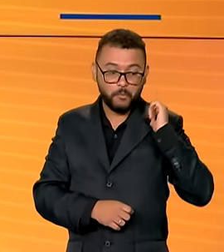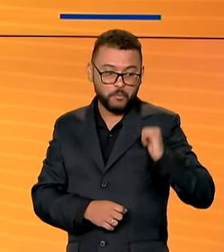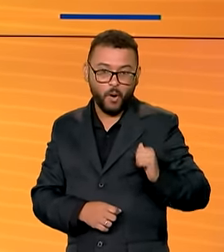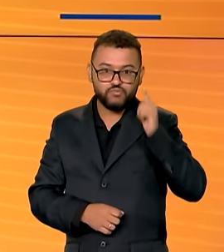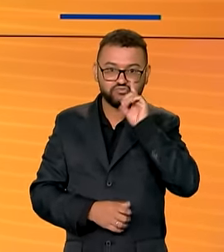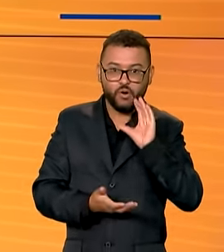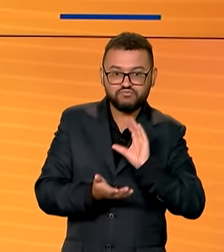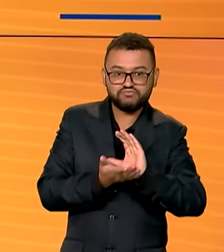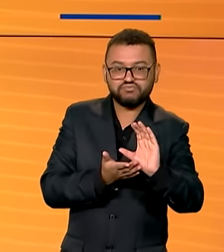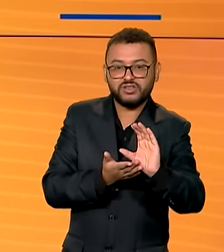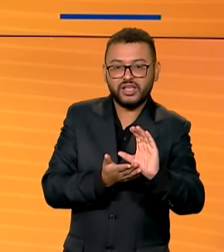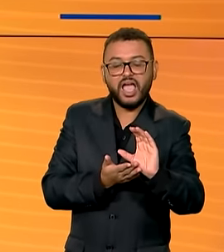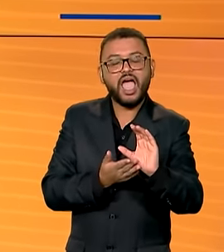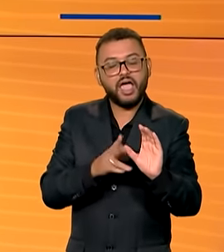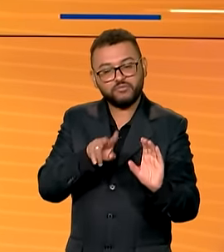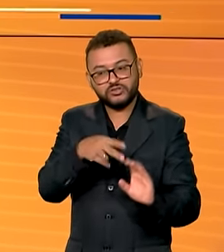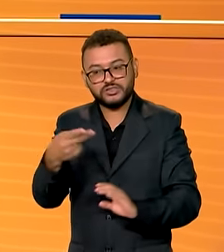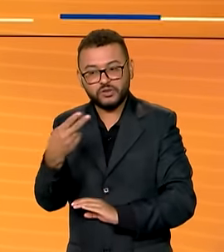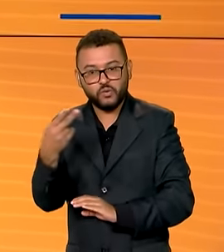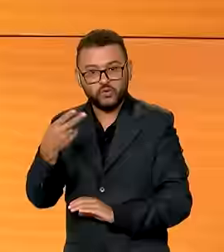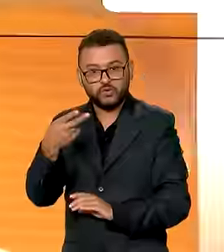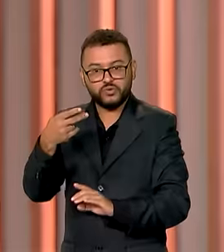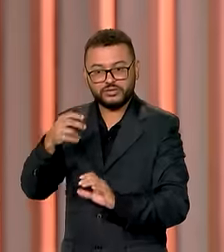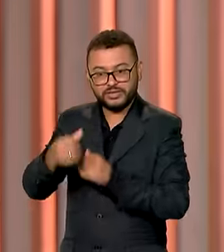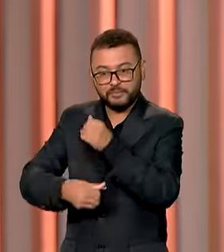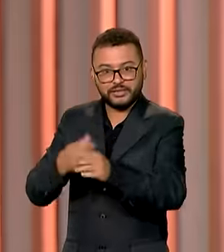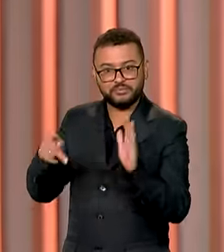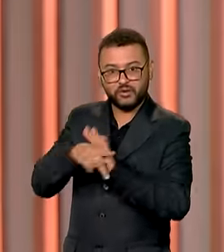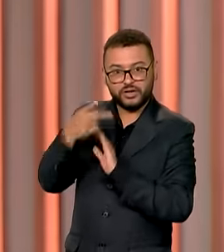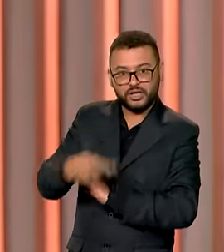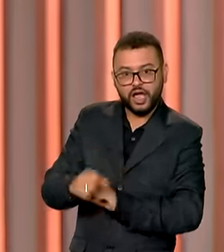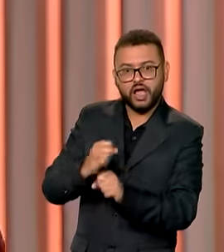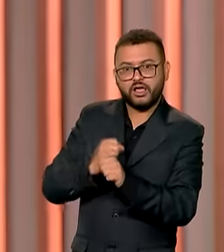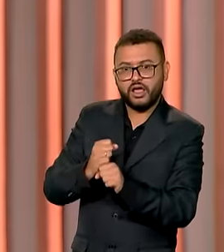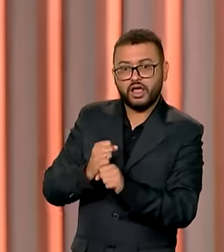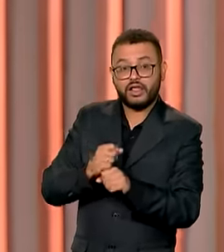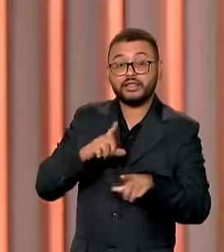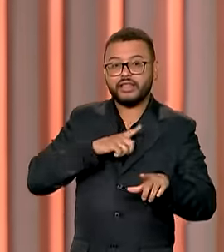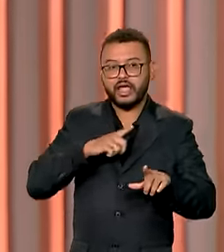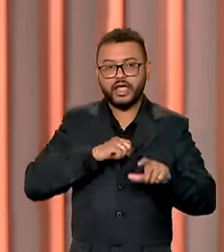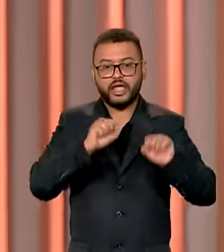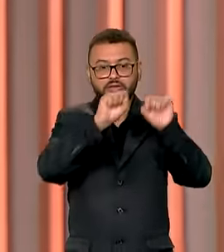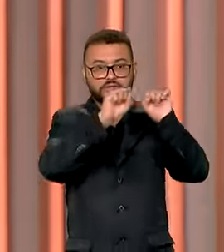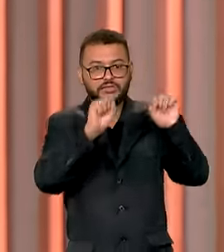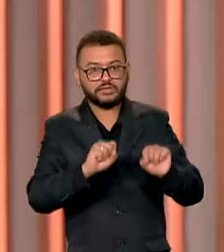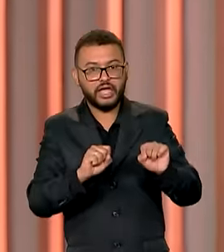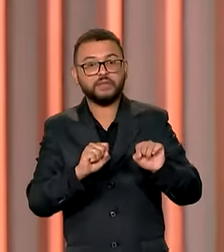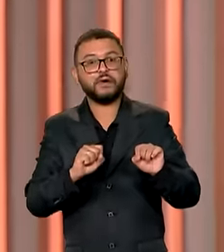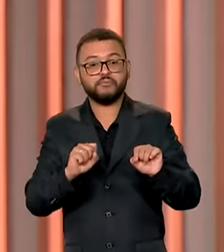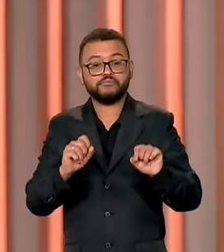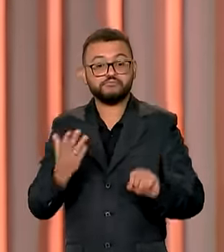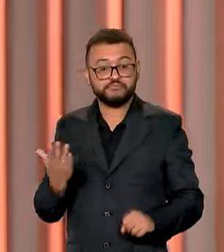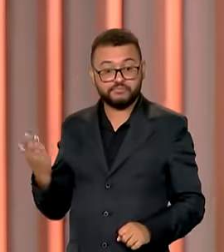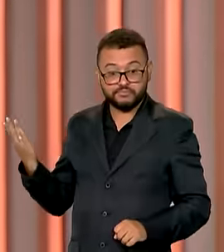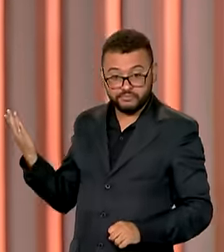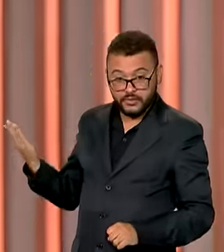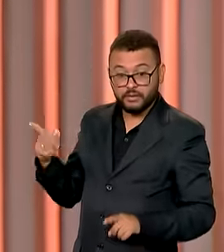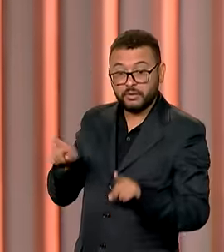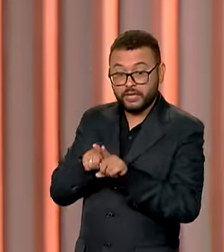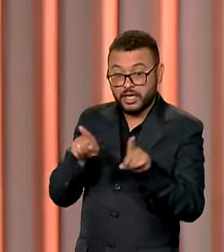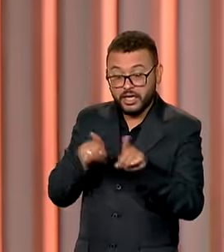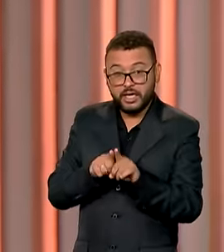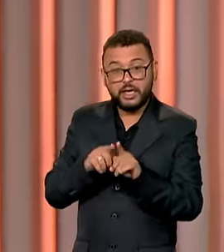bolsas para o segundo semestre deste ano. E atenção! Na página do ProUni, na internet, já podem ser